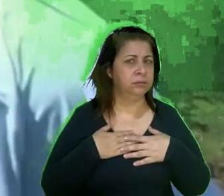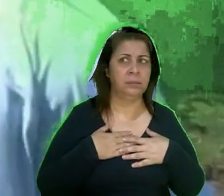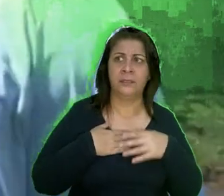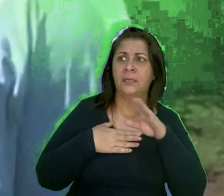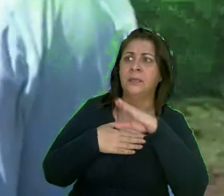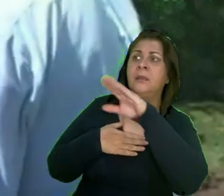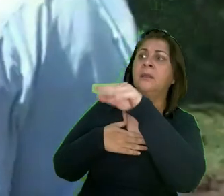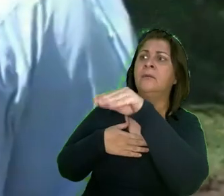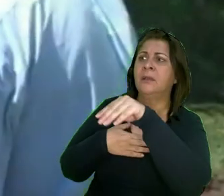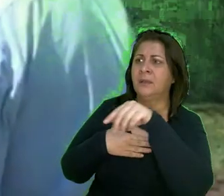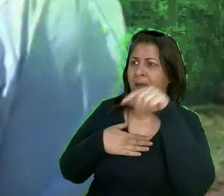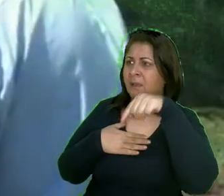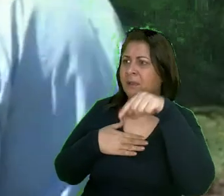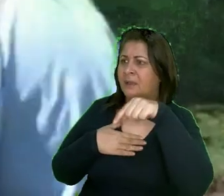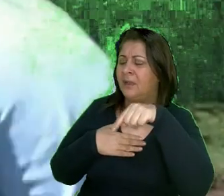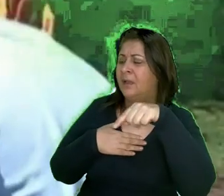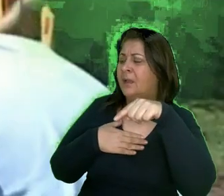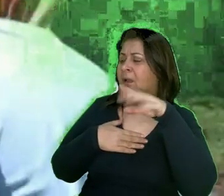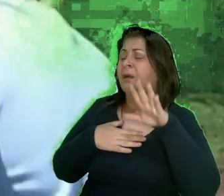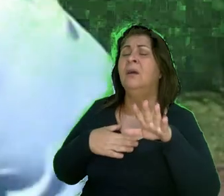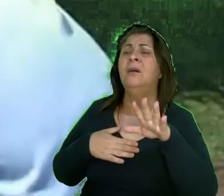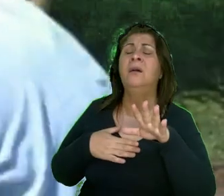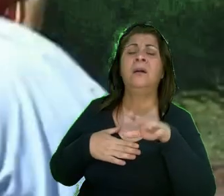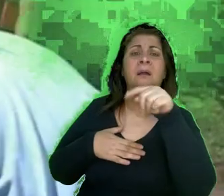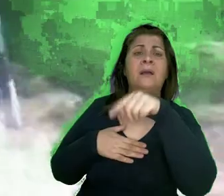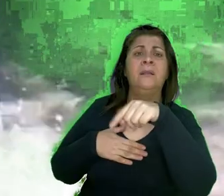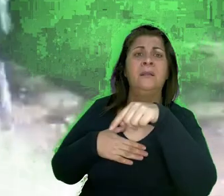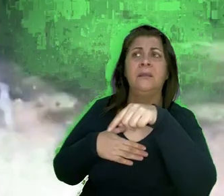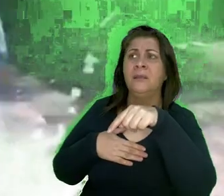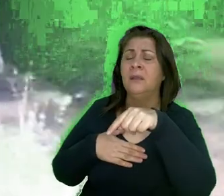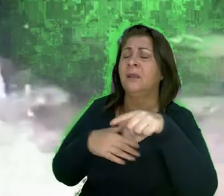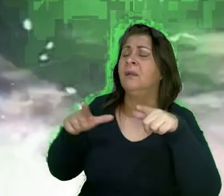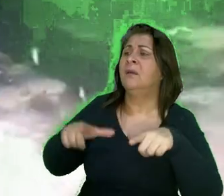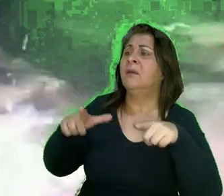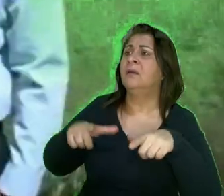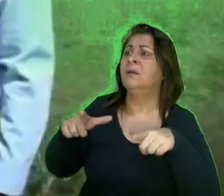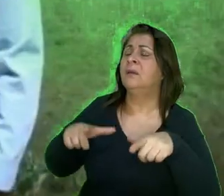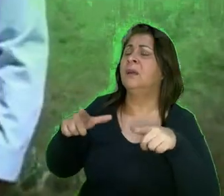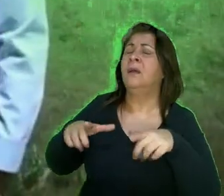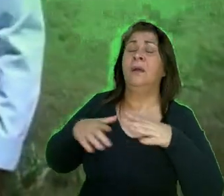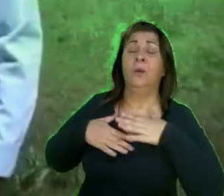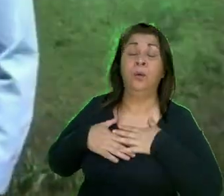Caçador Aqui é Aqui é onde